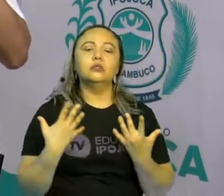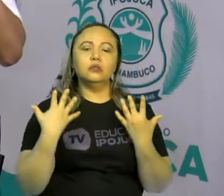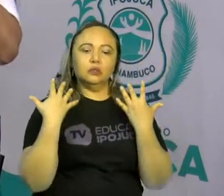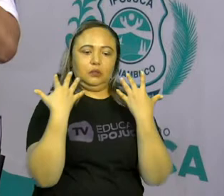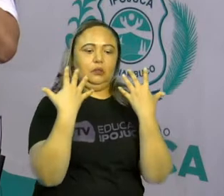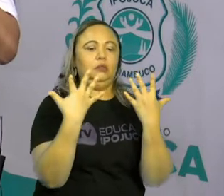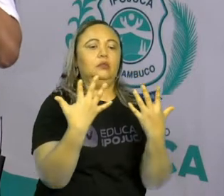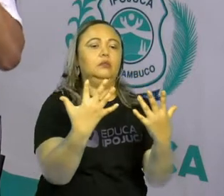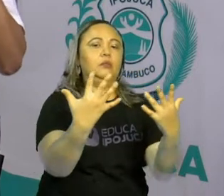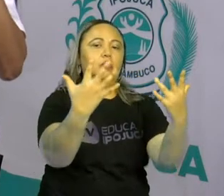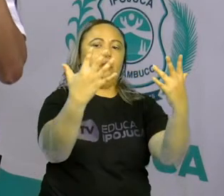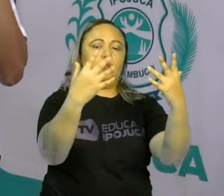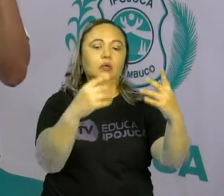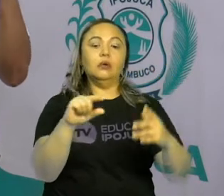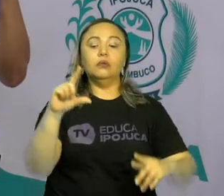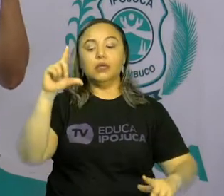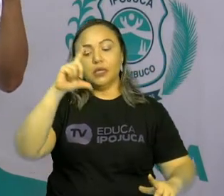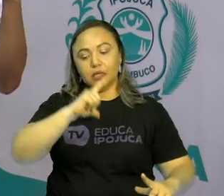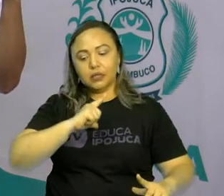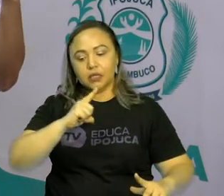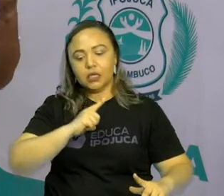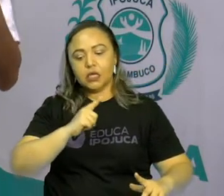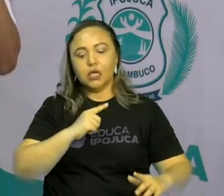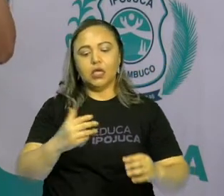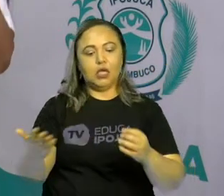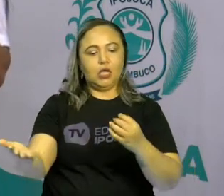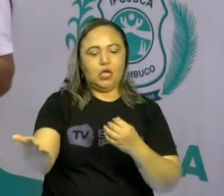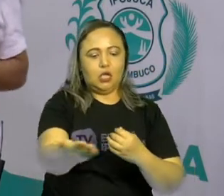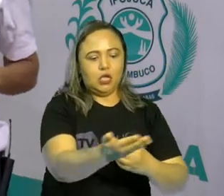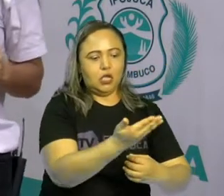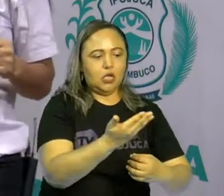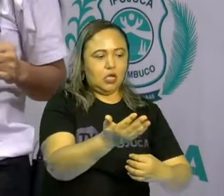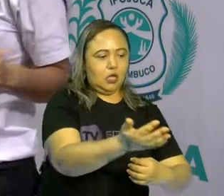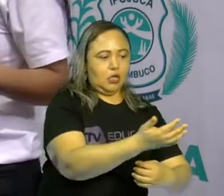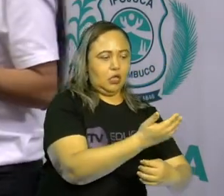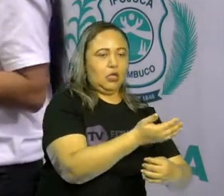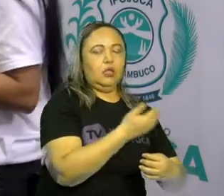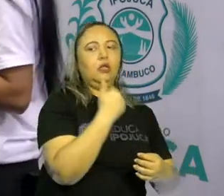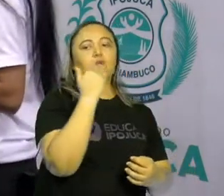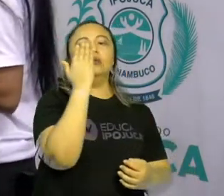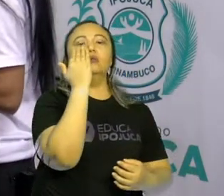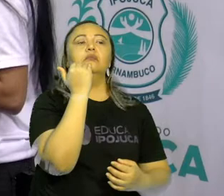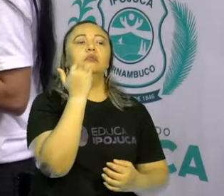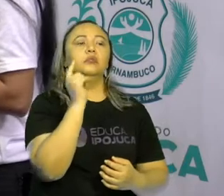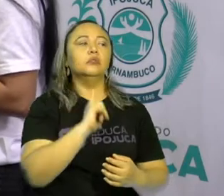Vamos plantar para a gente ter, vamos colher. E assim começou. Vamos lá?